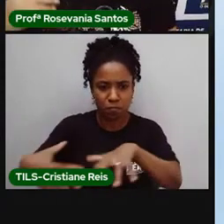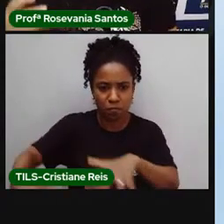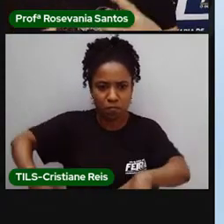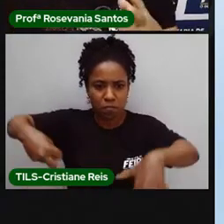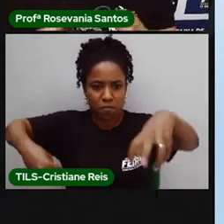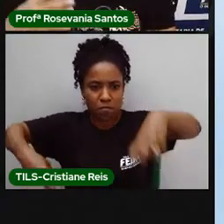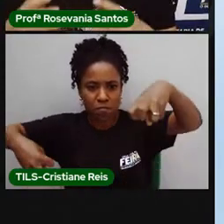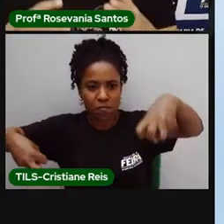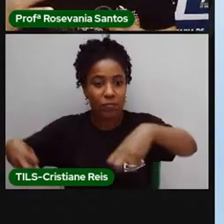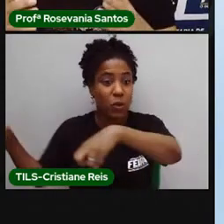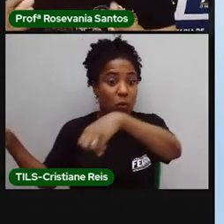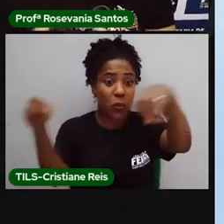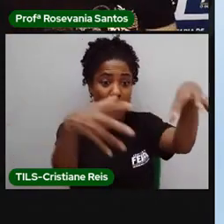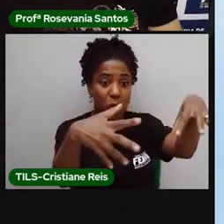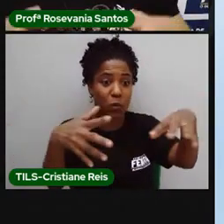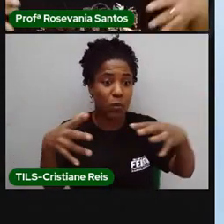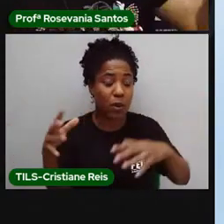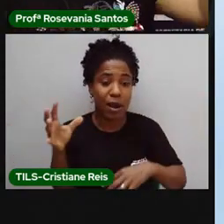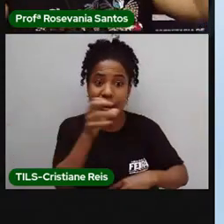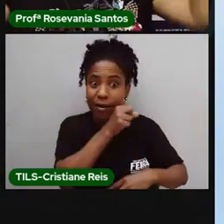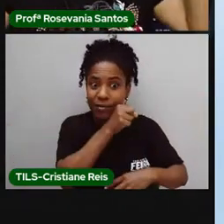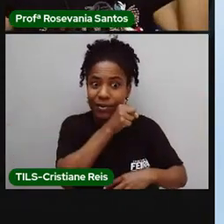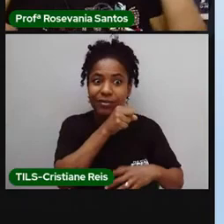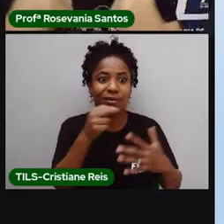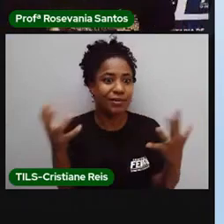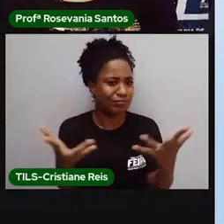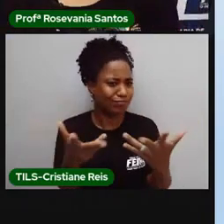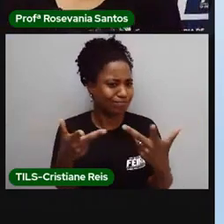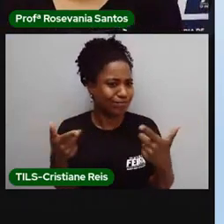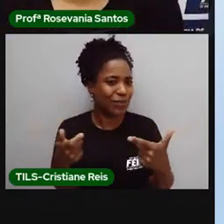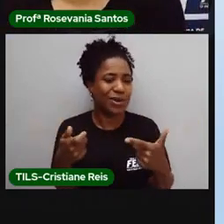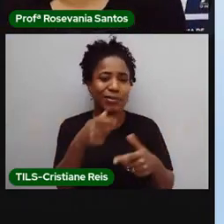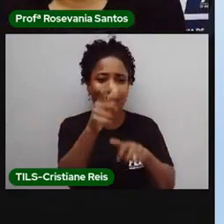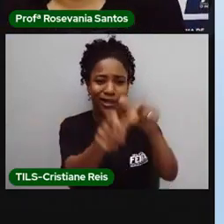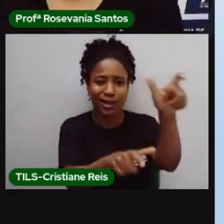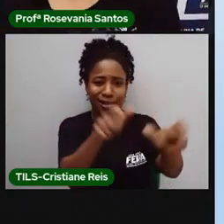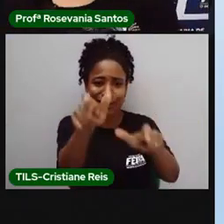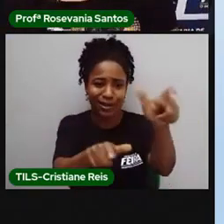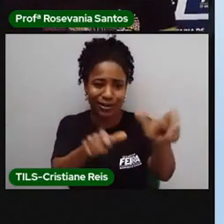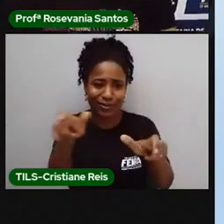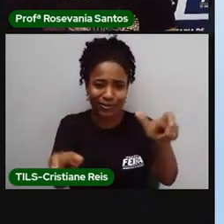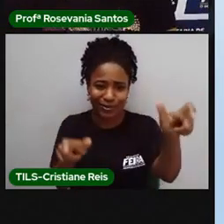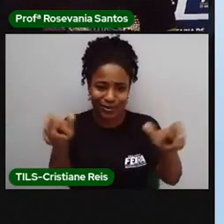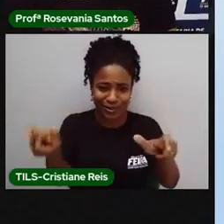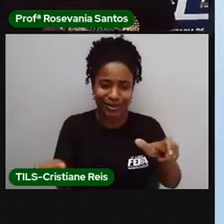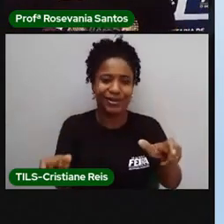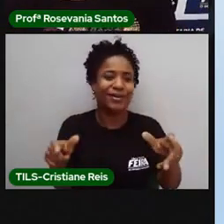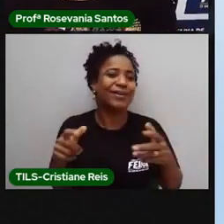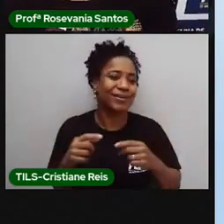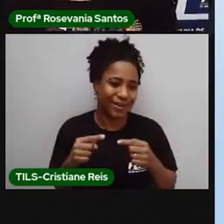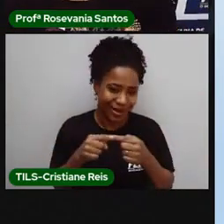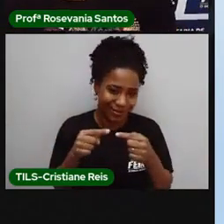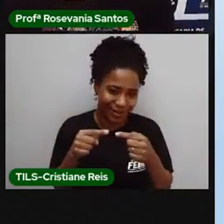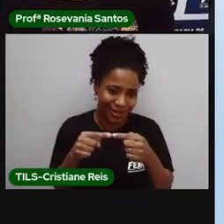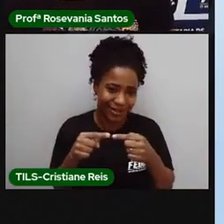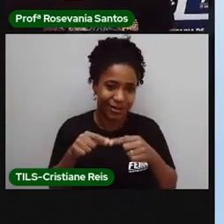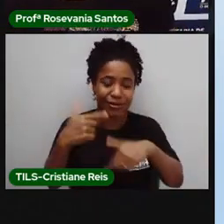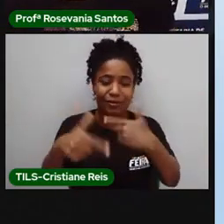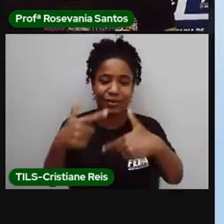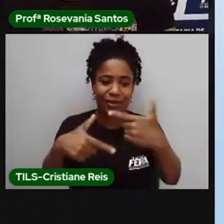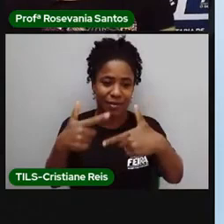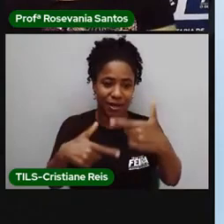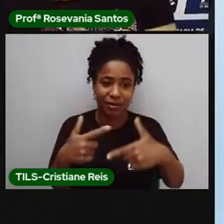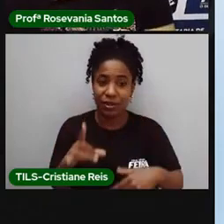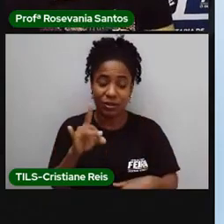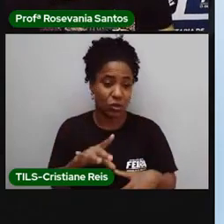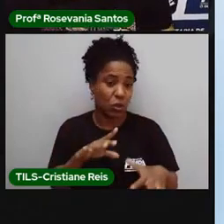Então, precisa de ter pessoas que tenham aquele perfil para poder, né, fazer essas atividades. Então, não é